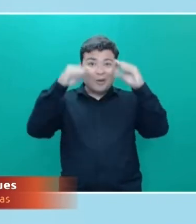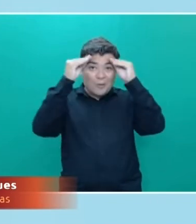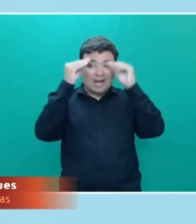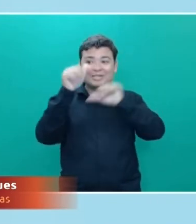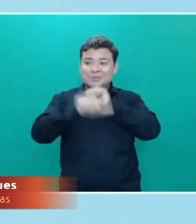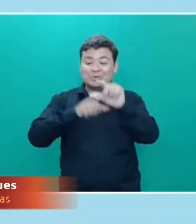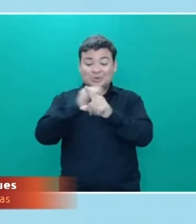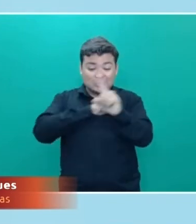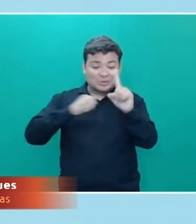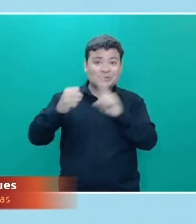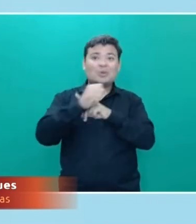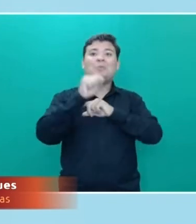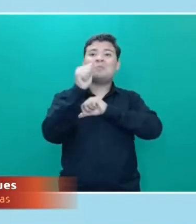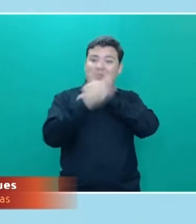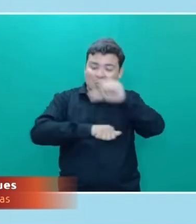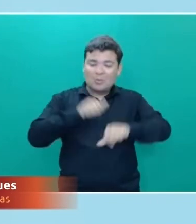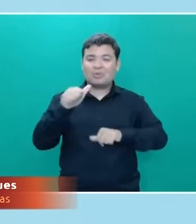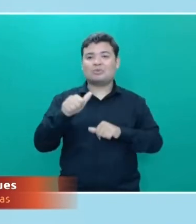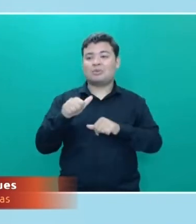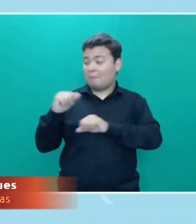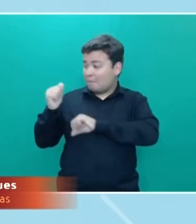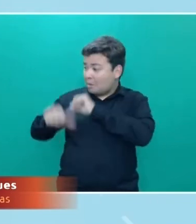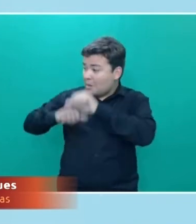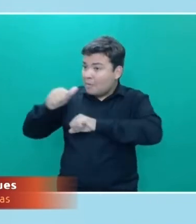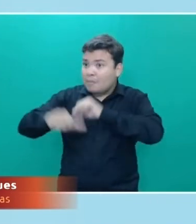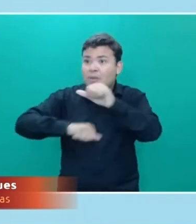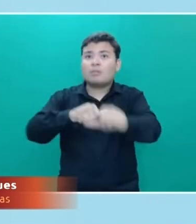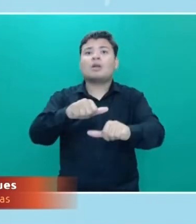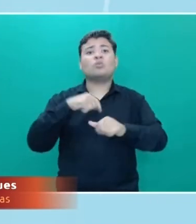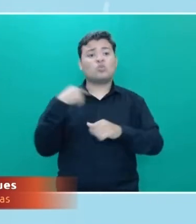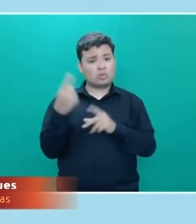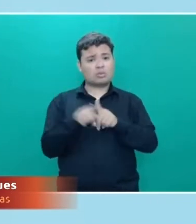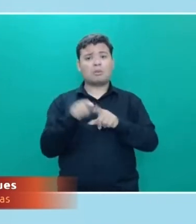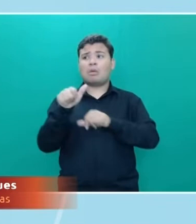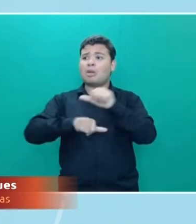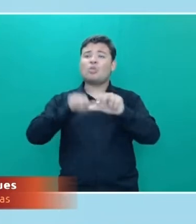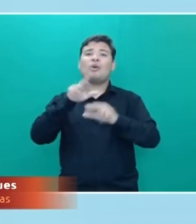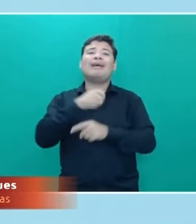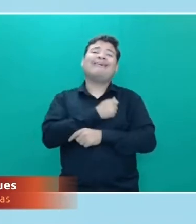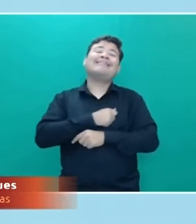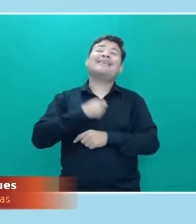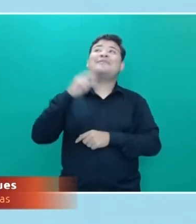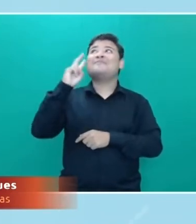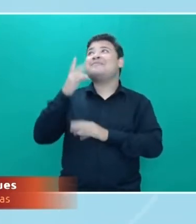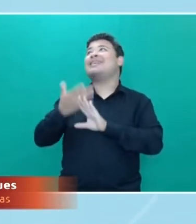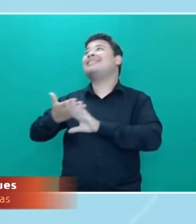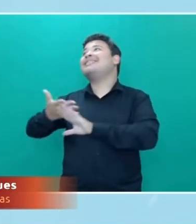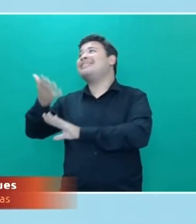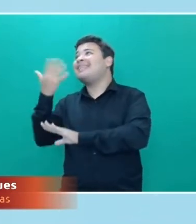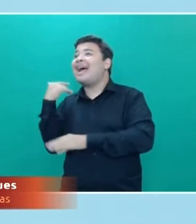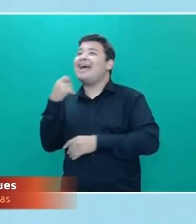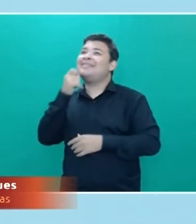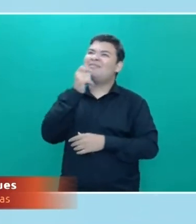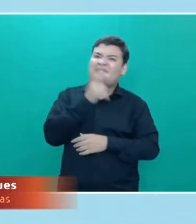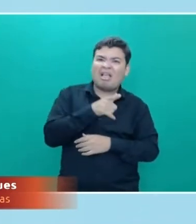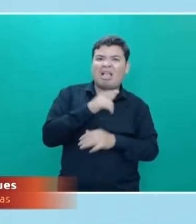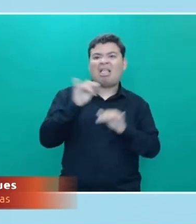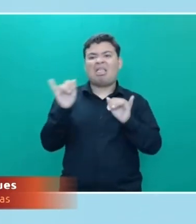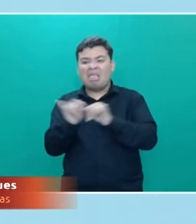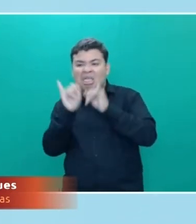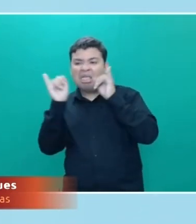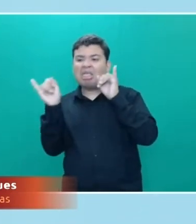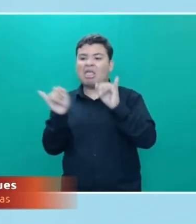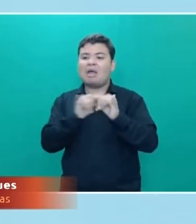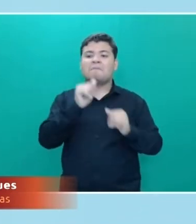mudou, e nós temos que acompanhar essa mudança, não ficar ali naquele saudosismo, querendo que volte piadinha sem graça com mulheres,